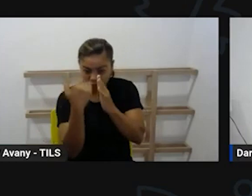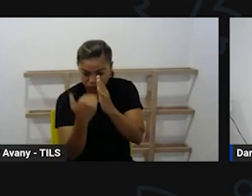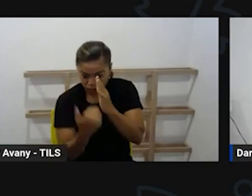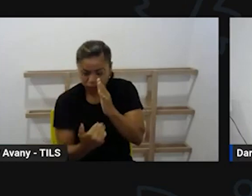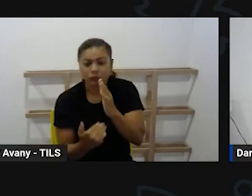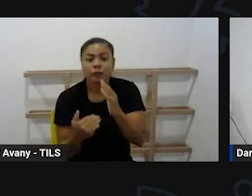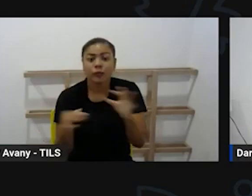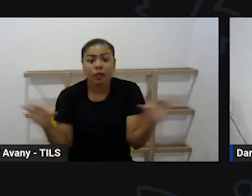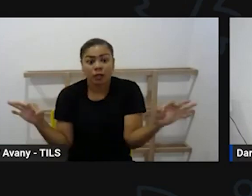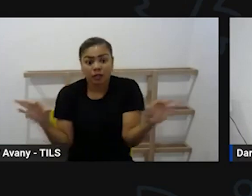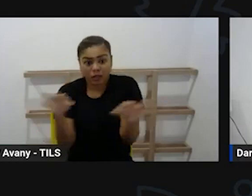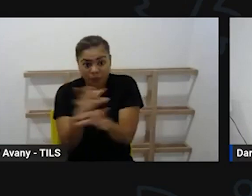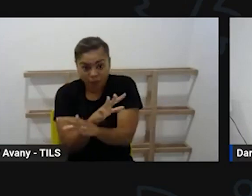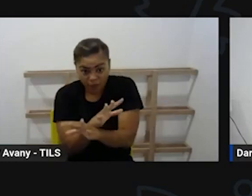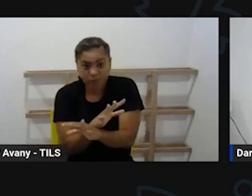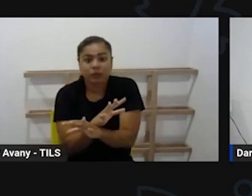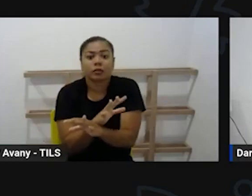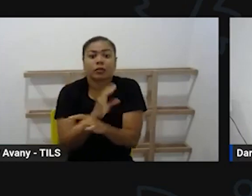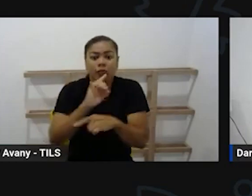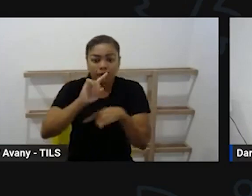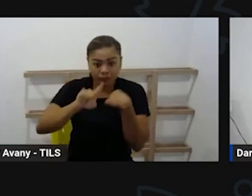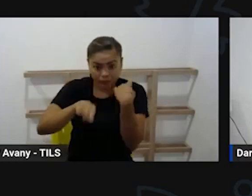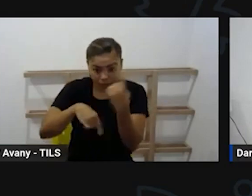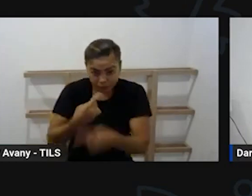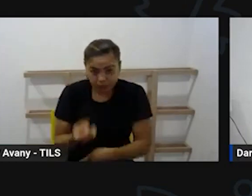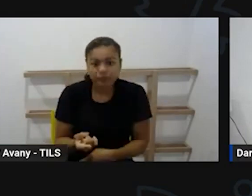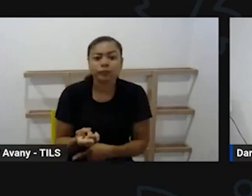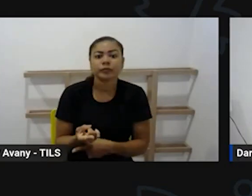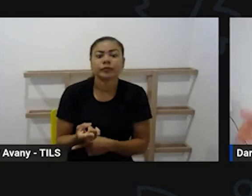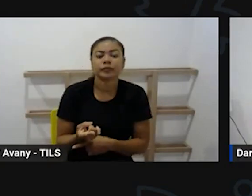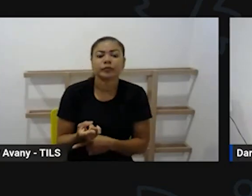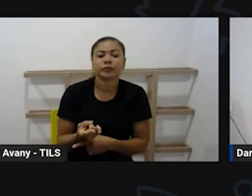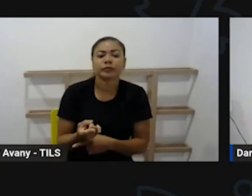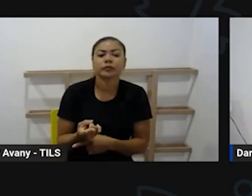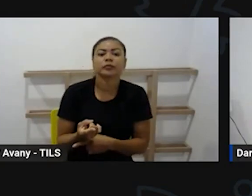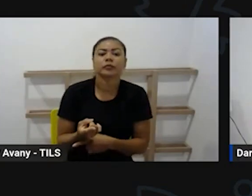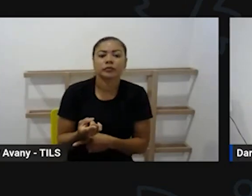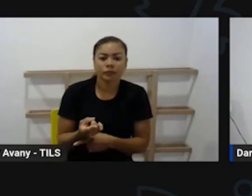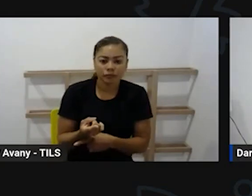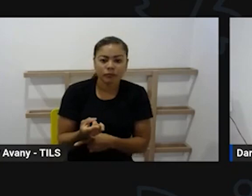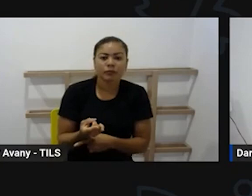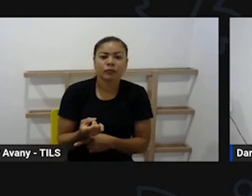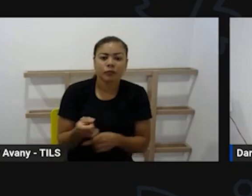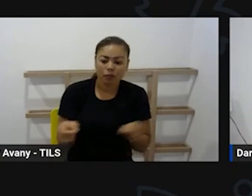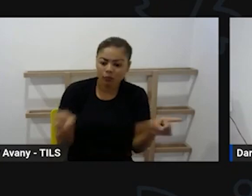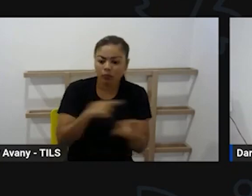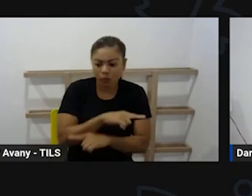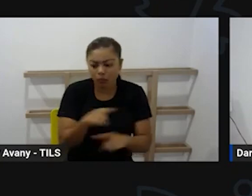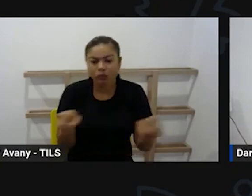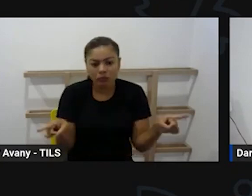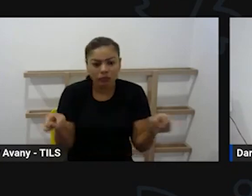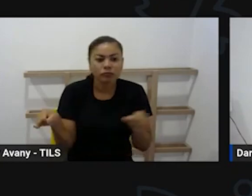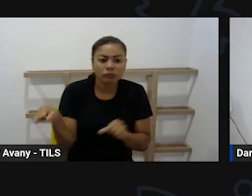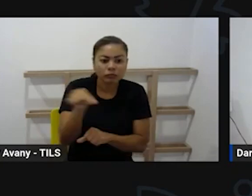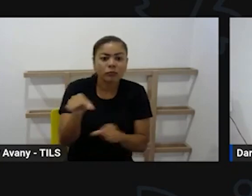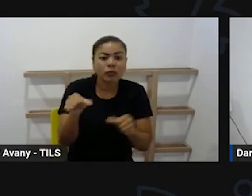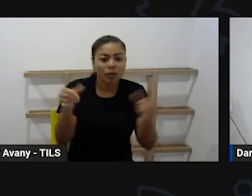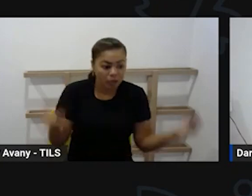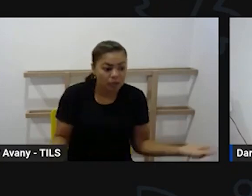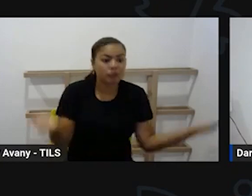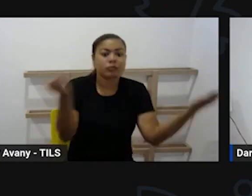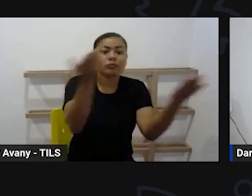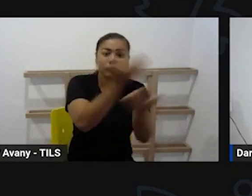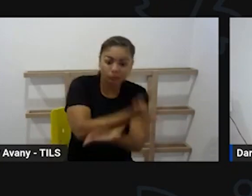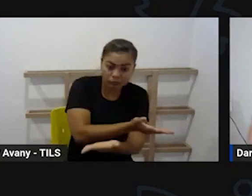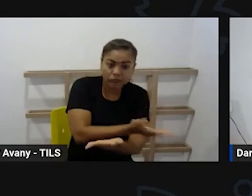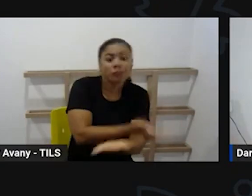finalização desse projeto e finalização da sequência didática a gente pode alternar eu que estava com o projeto posso ficar com